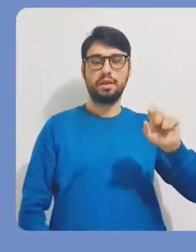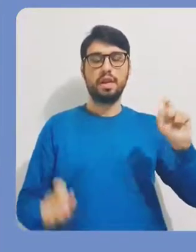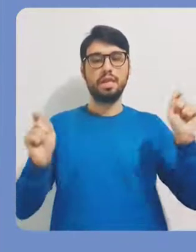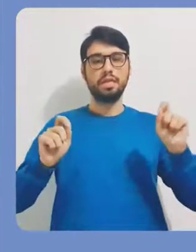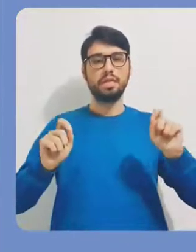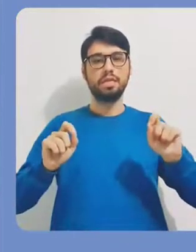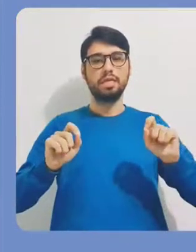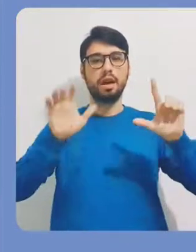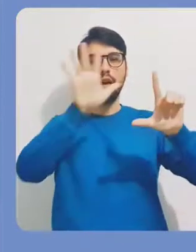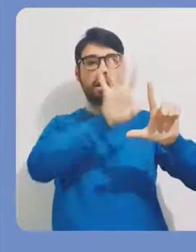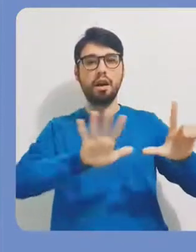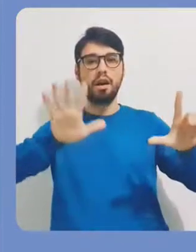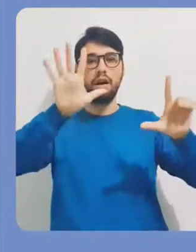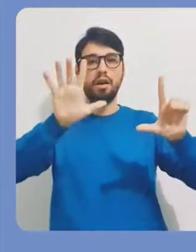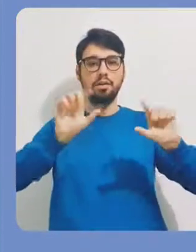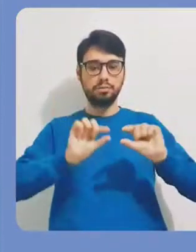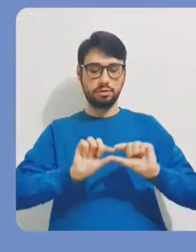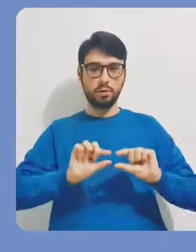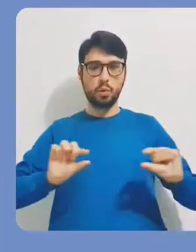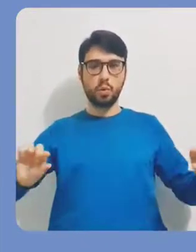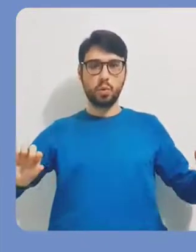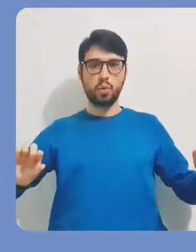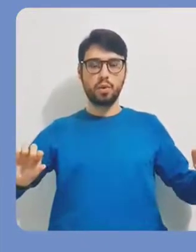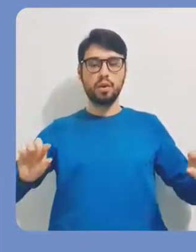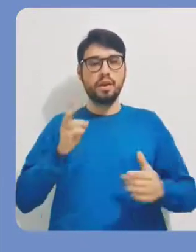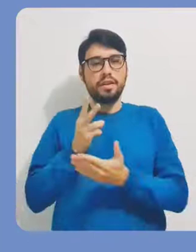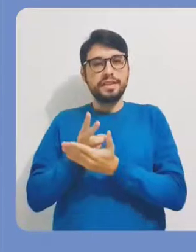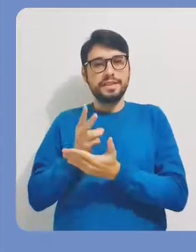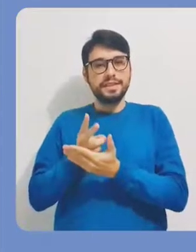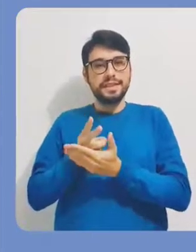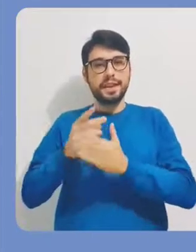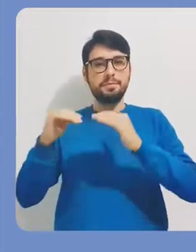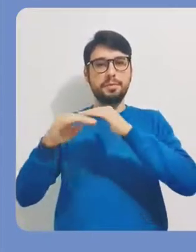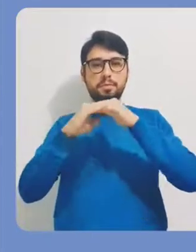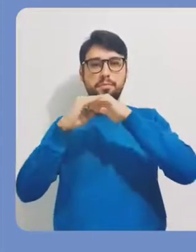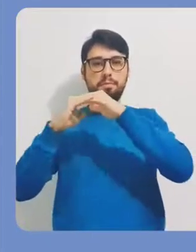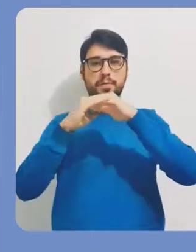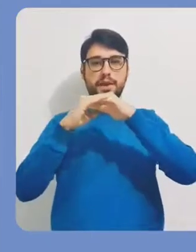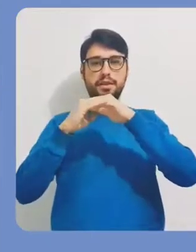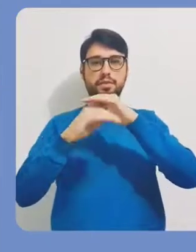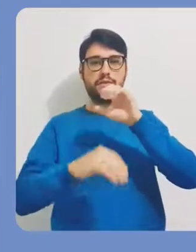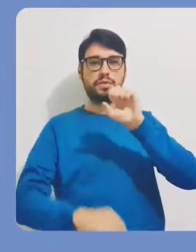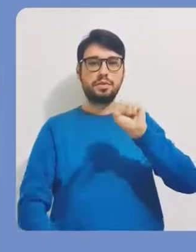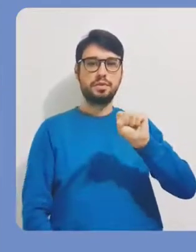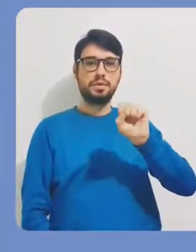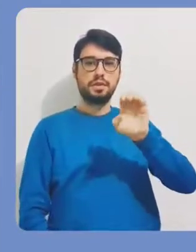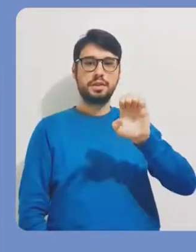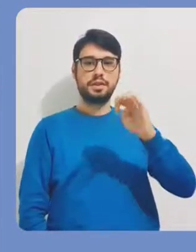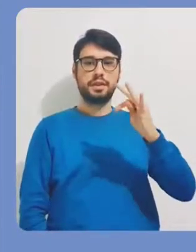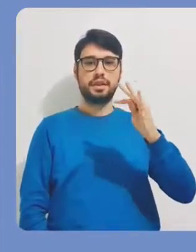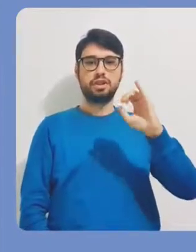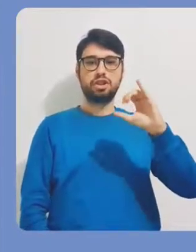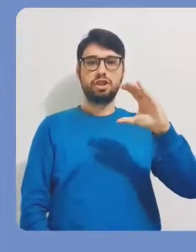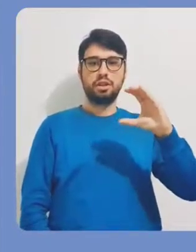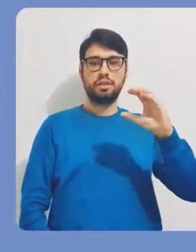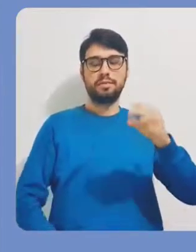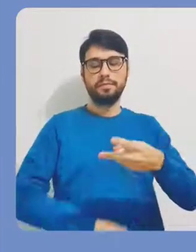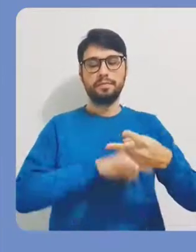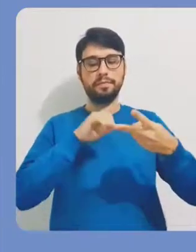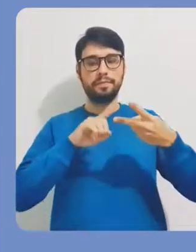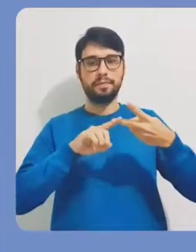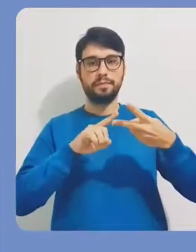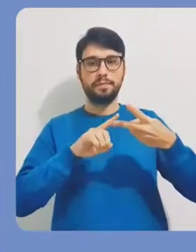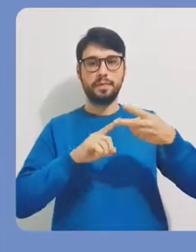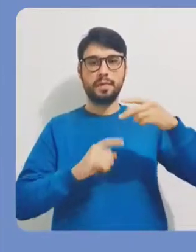aparecer aqui na parte inferior do seu site. Como padrão, vai aparecer, então, a logo da CETIC e páginas